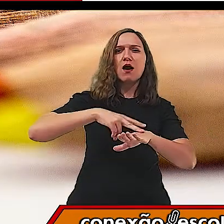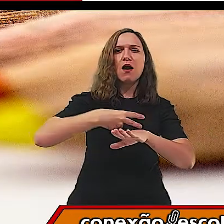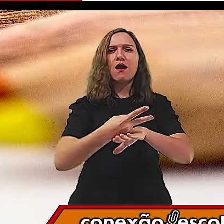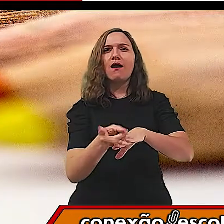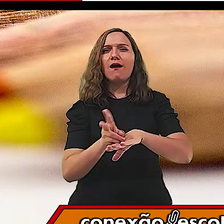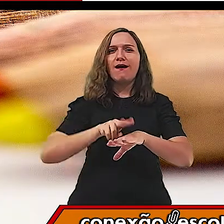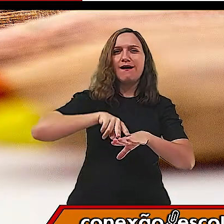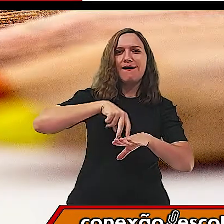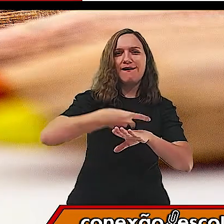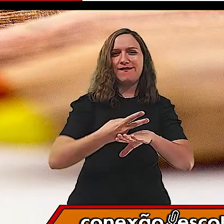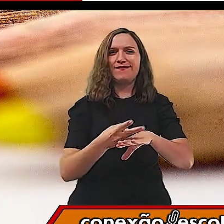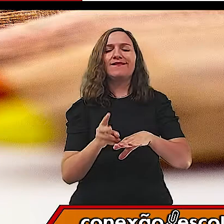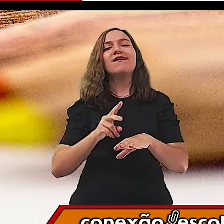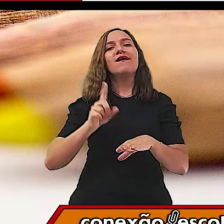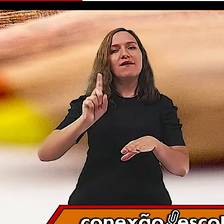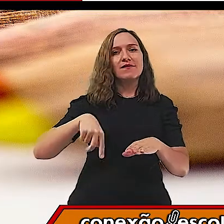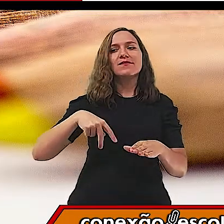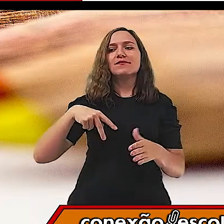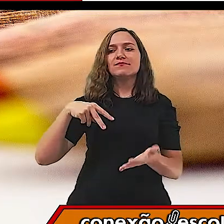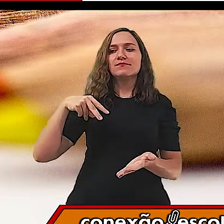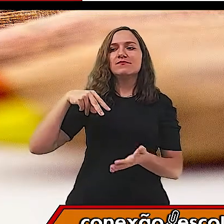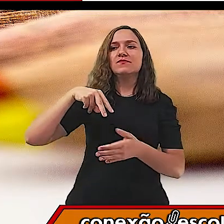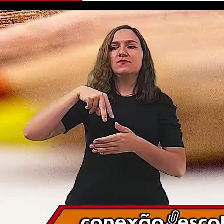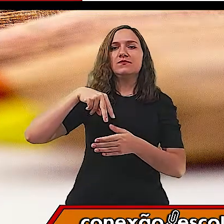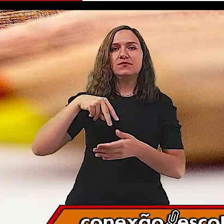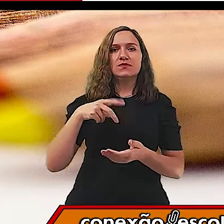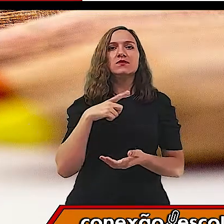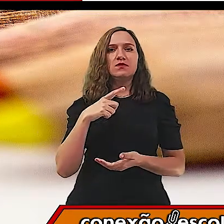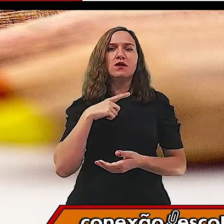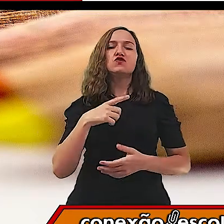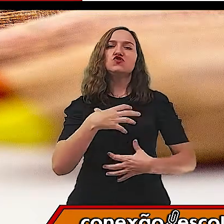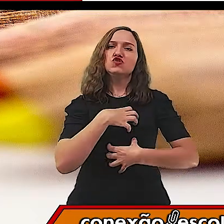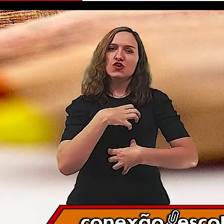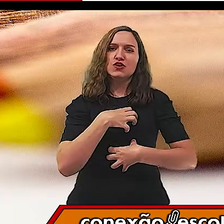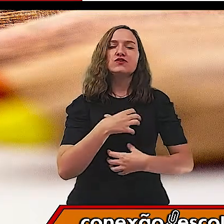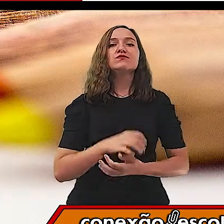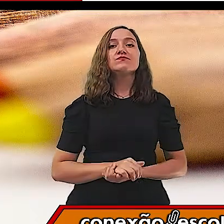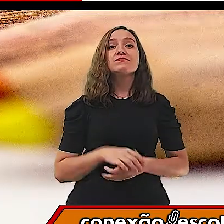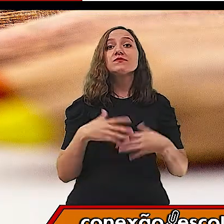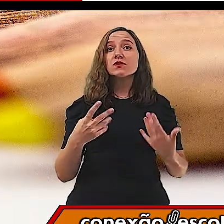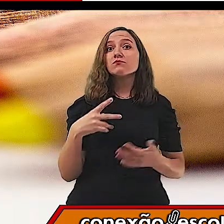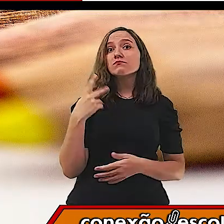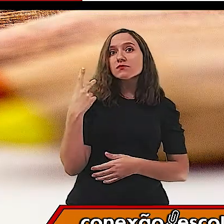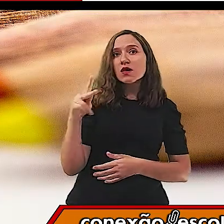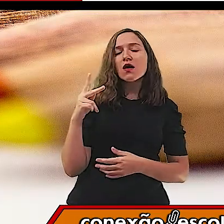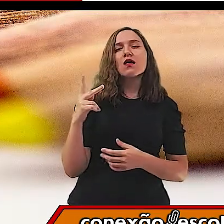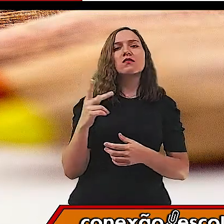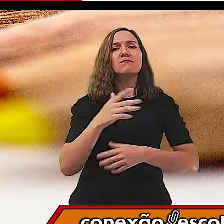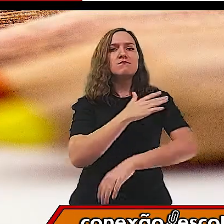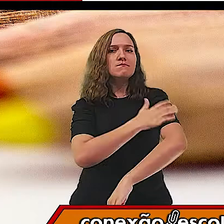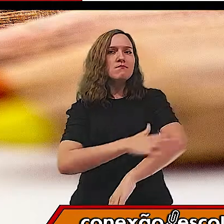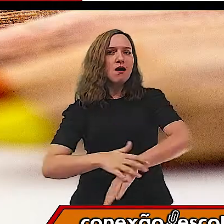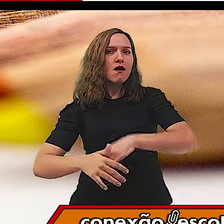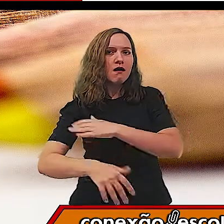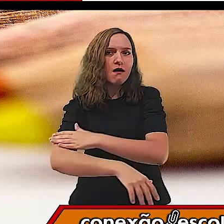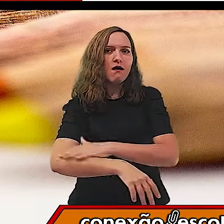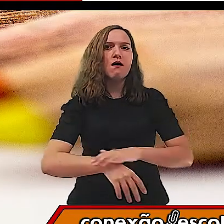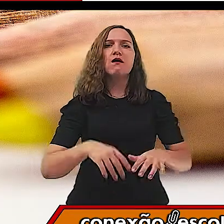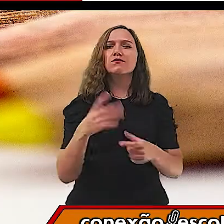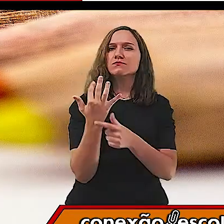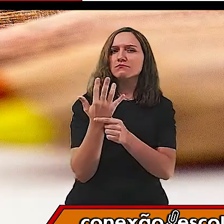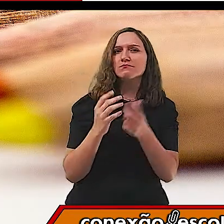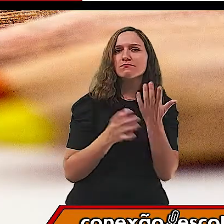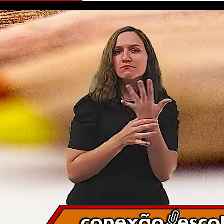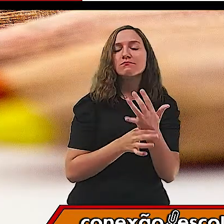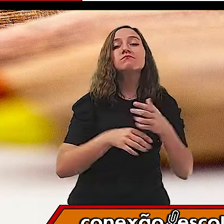chão. Ah, entendi. Então os braços deles, as mãos deles, tem que